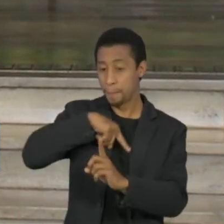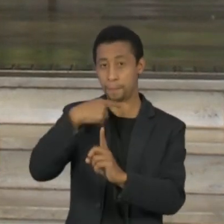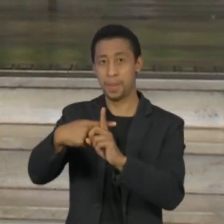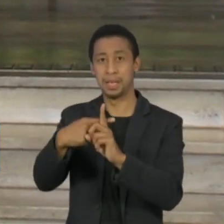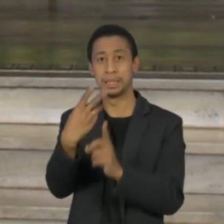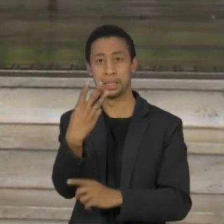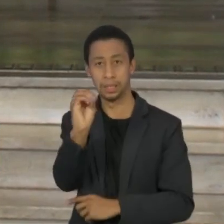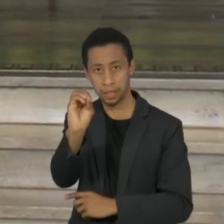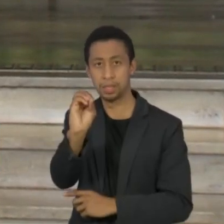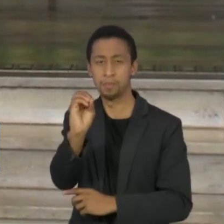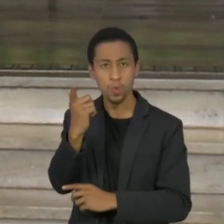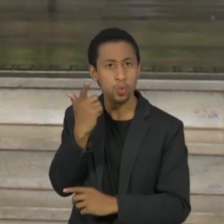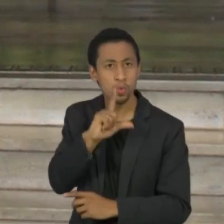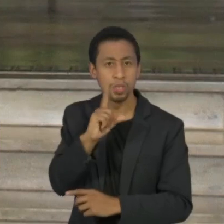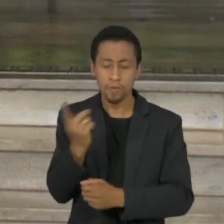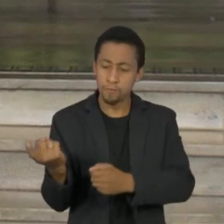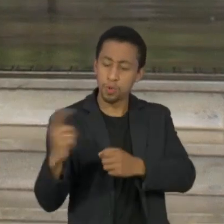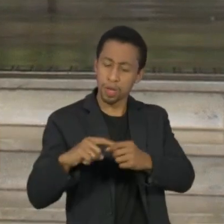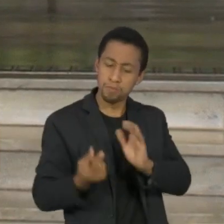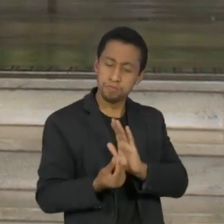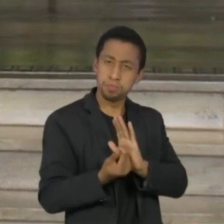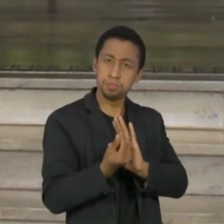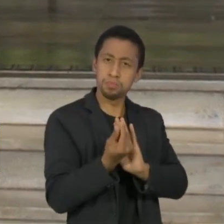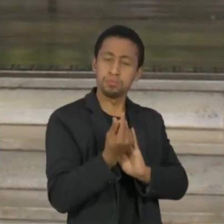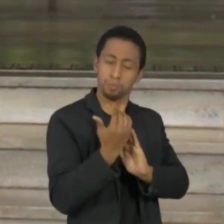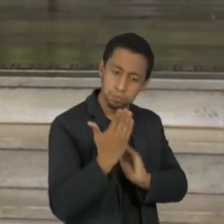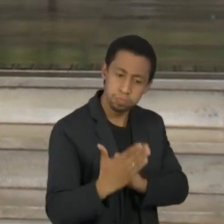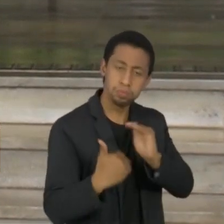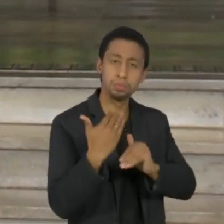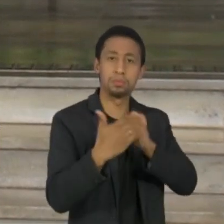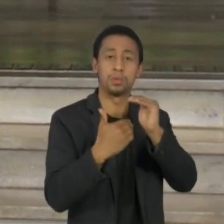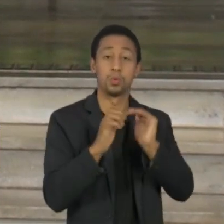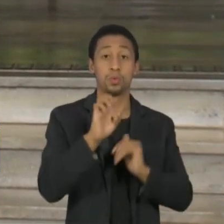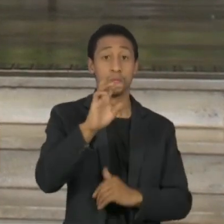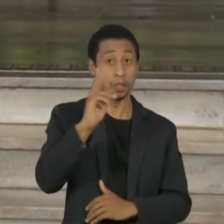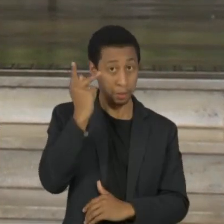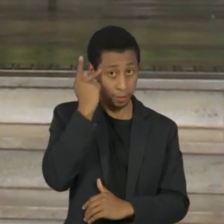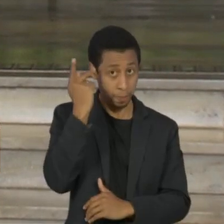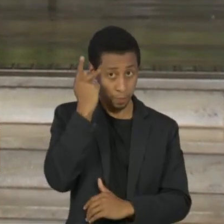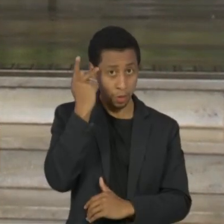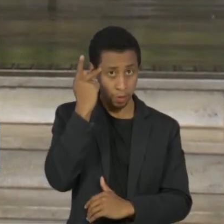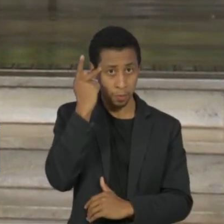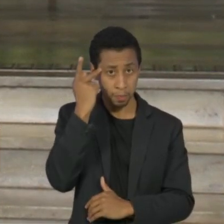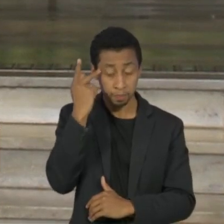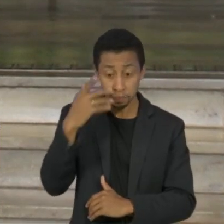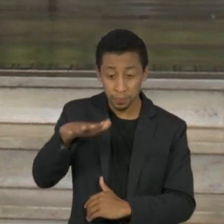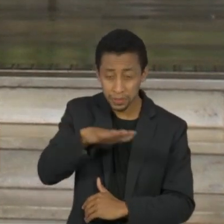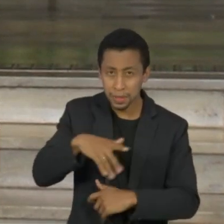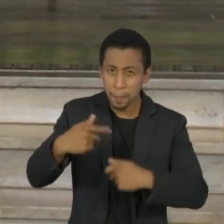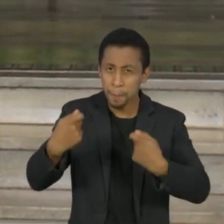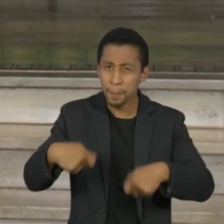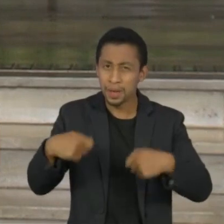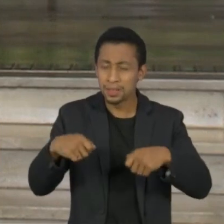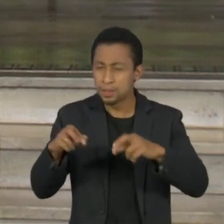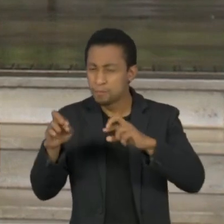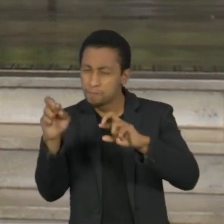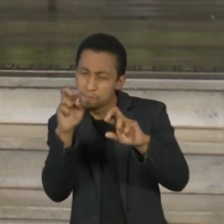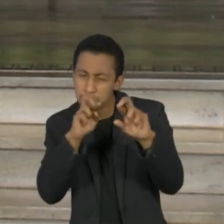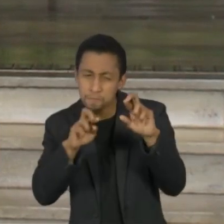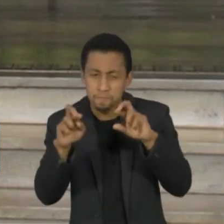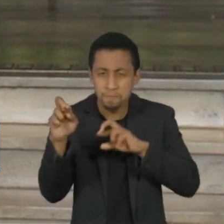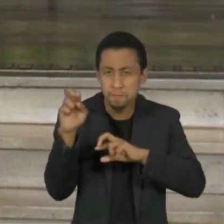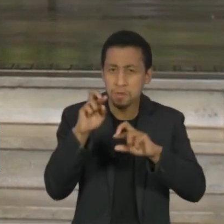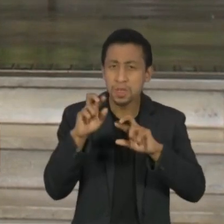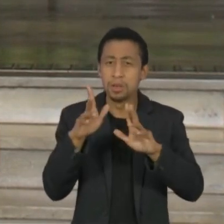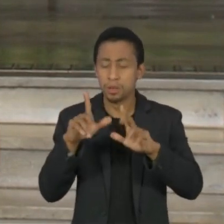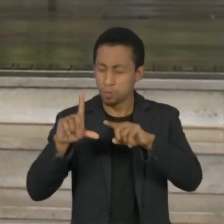o plano de recuperação econômica do Estado de São Paulo. A partir da necessidade de monitorar rapidamente as